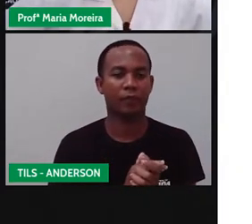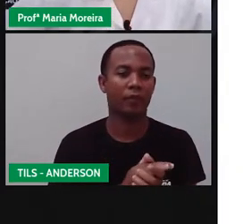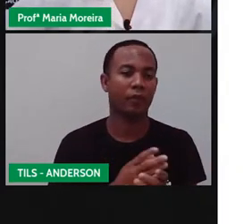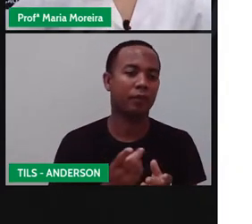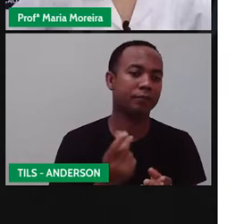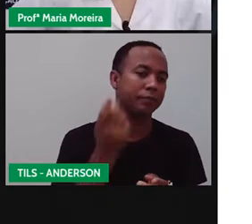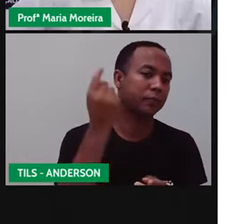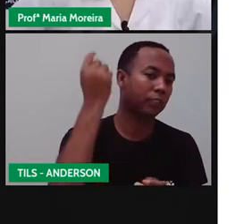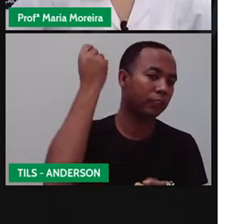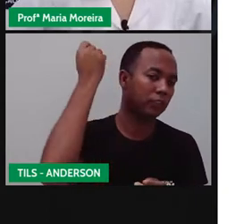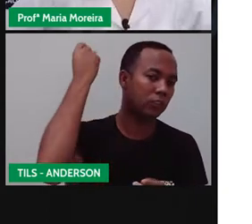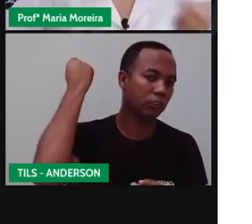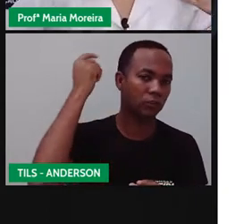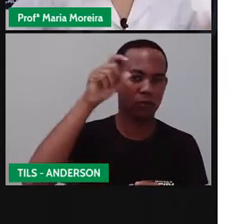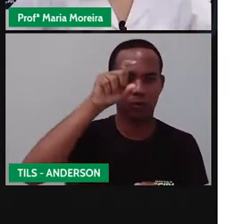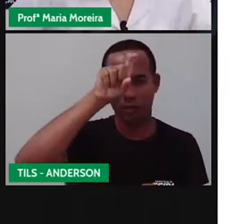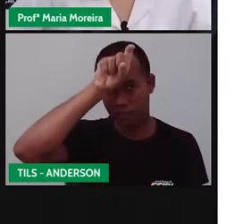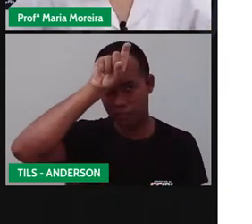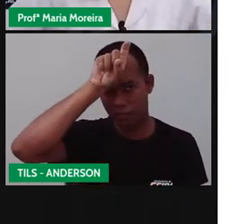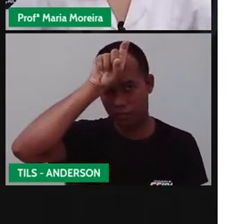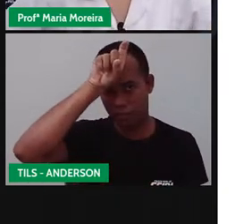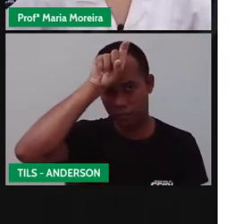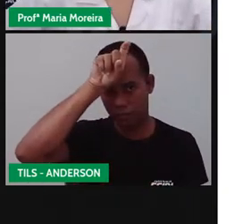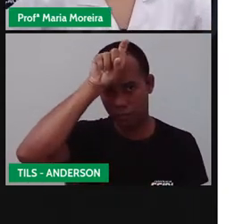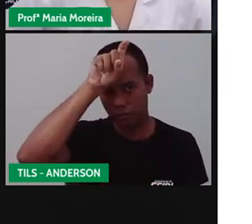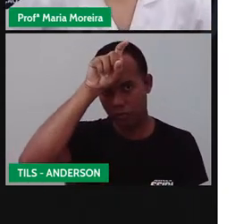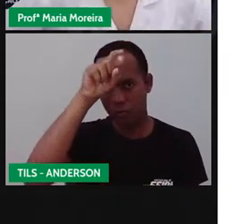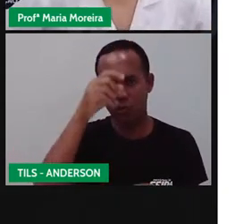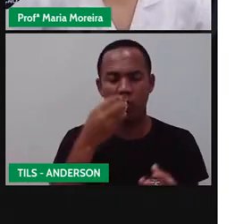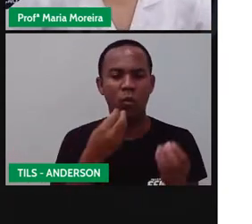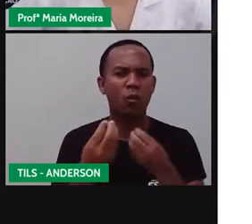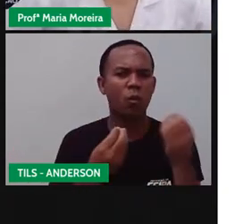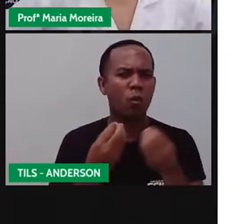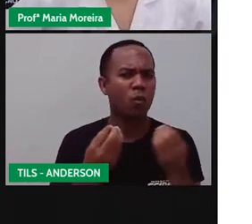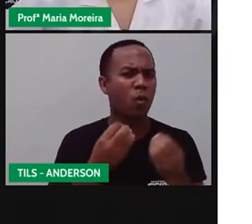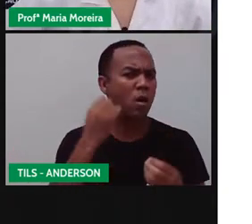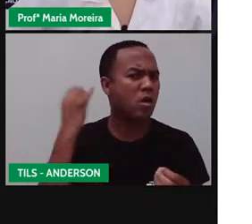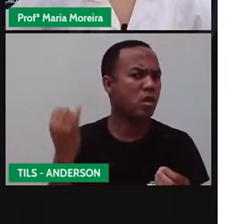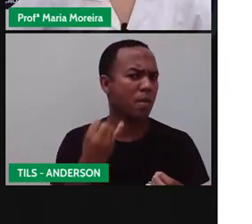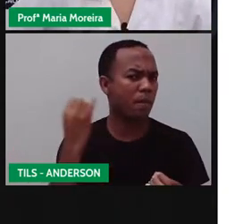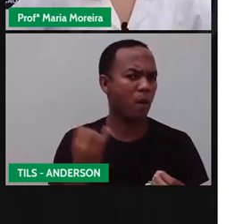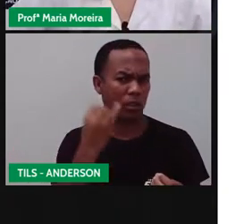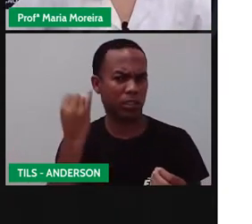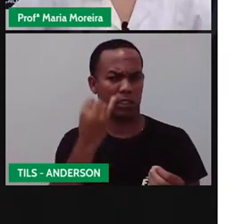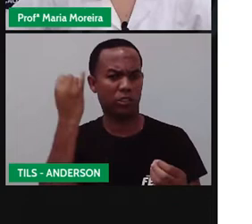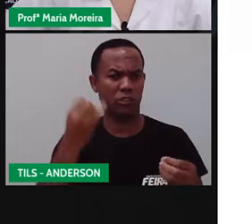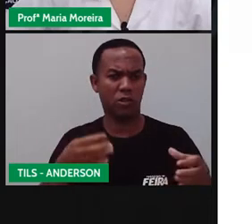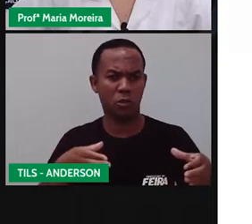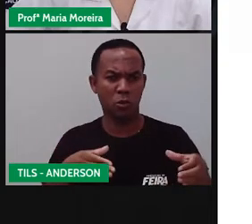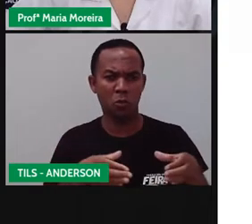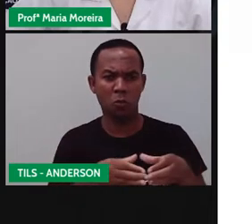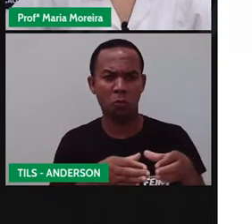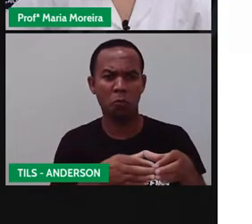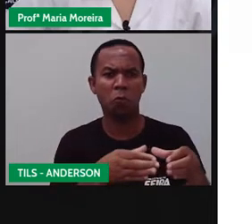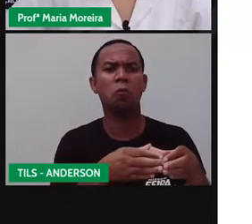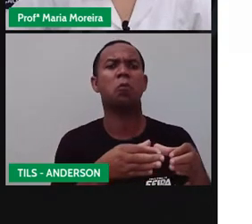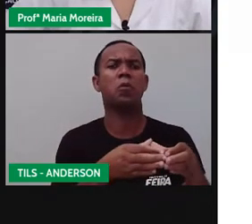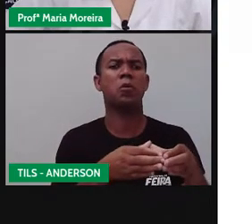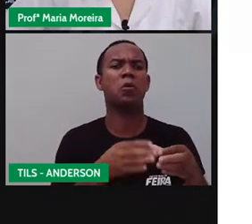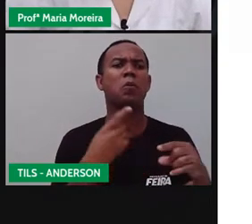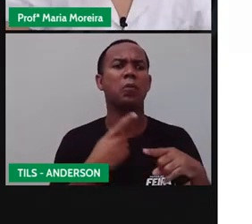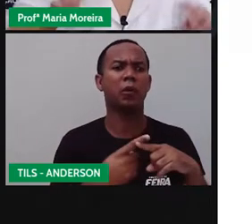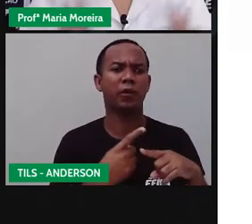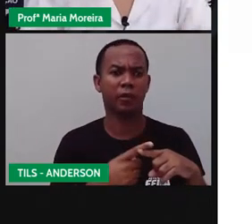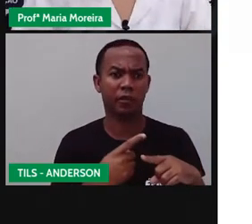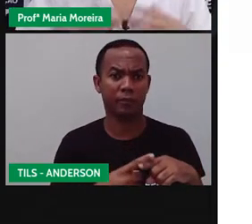Antigo Egito, ou o Egito Antigo, foi uma das mais importantes civilizações da Antiguidade. Por